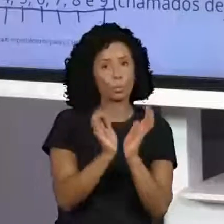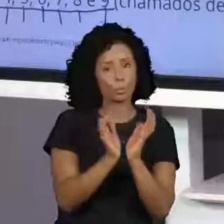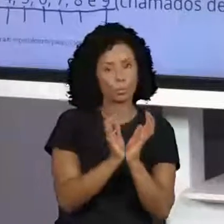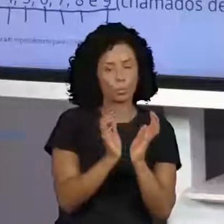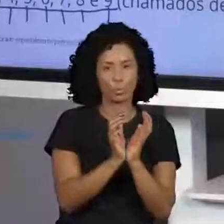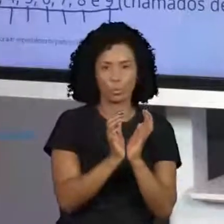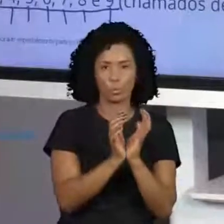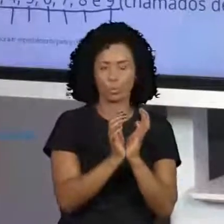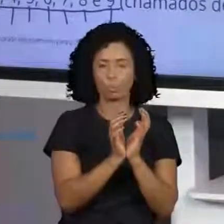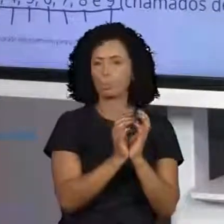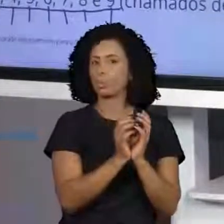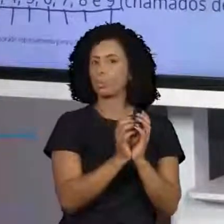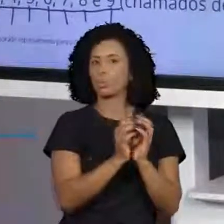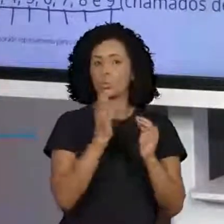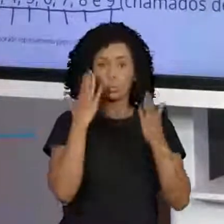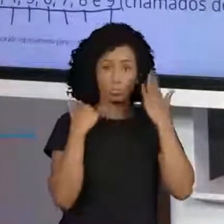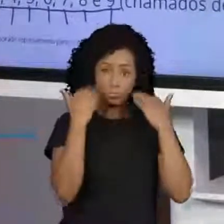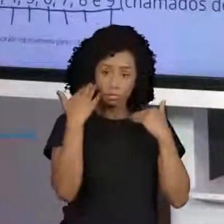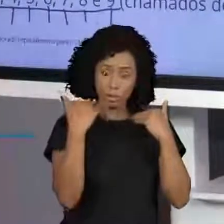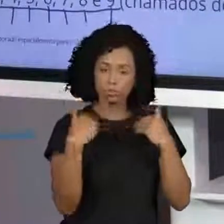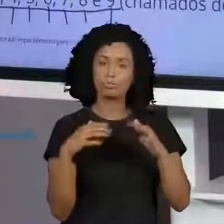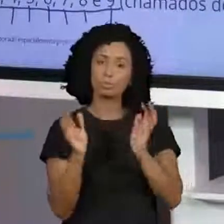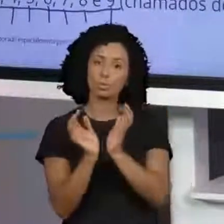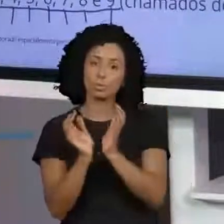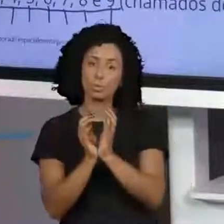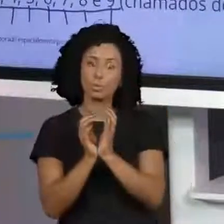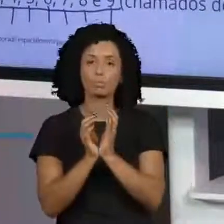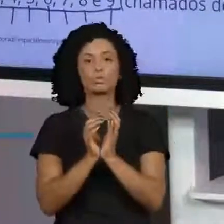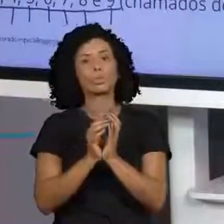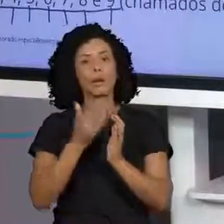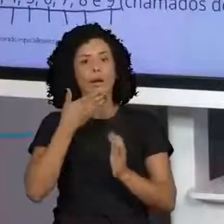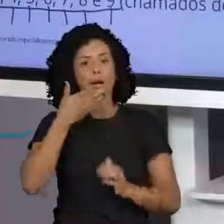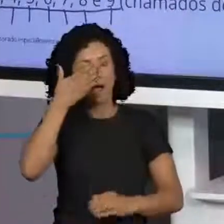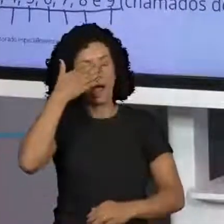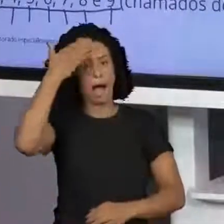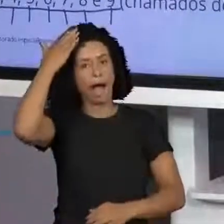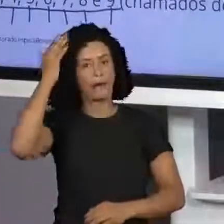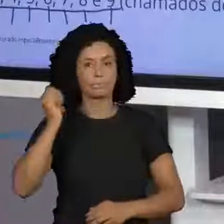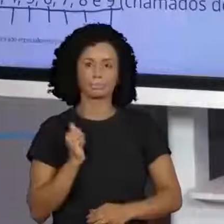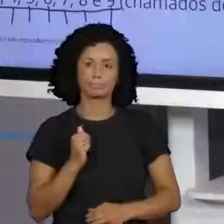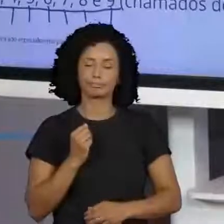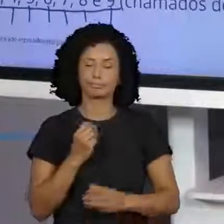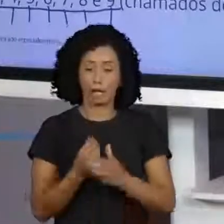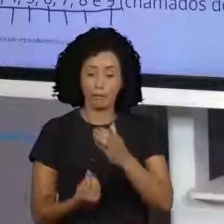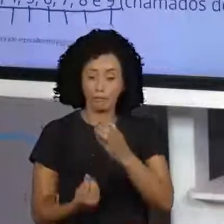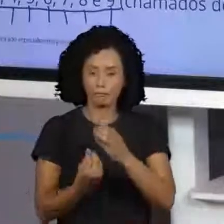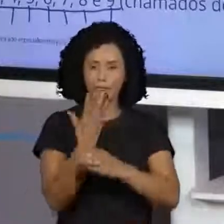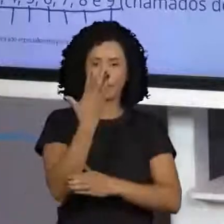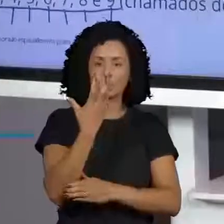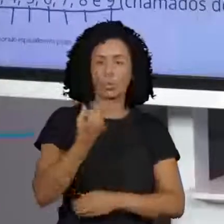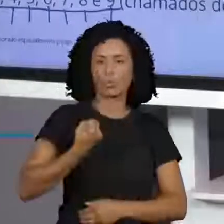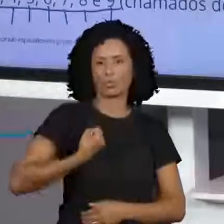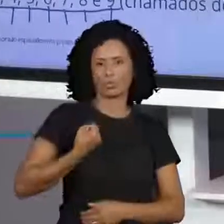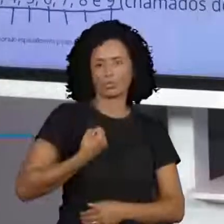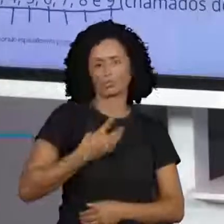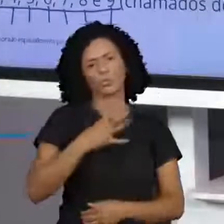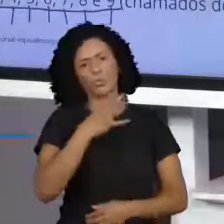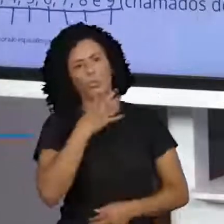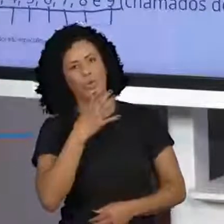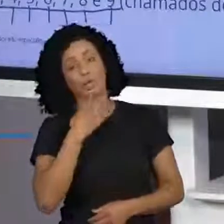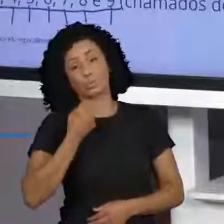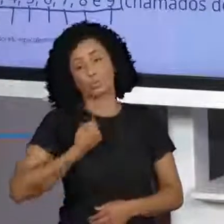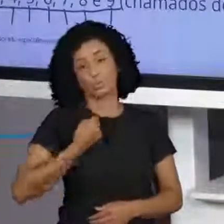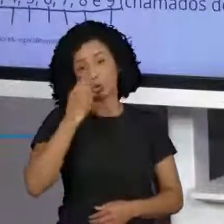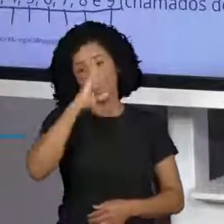que criaram essa grafia. Porque vocês sabem que tem os numerais romanos, vocês já viram lá no quarto ano.